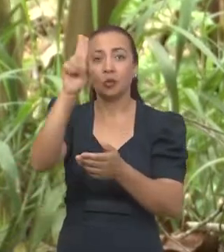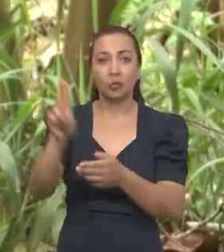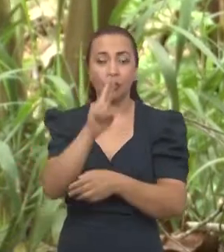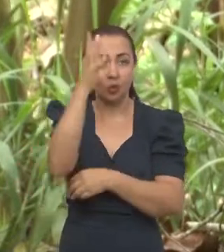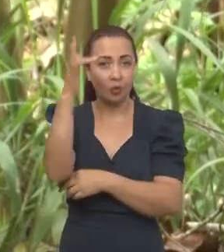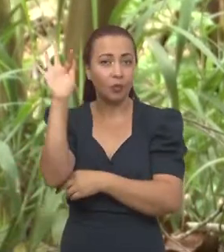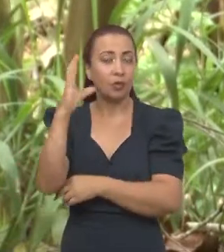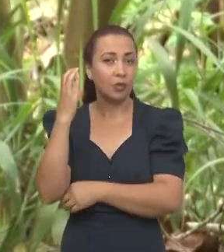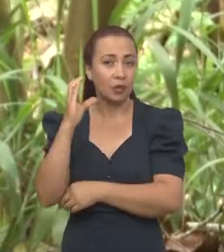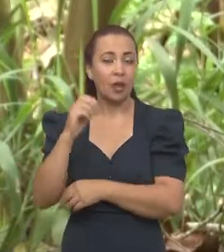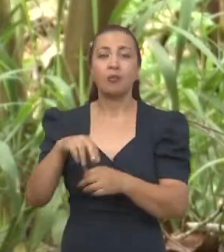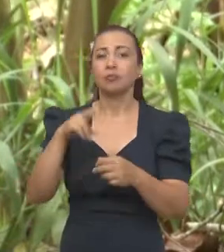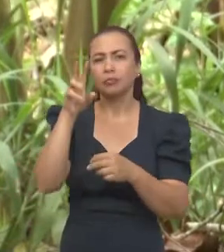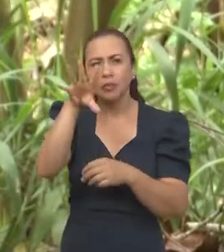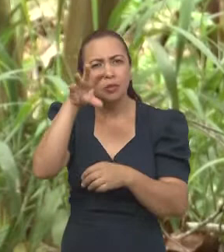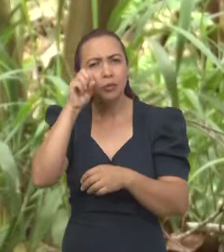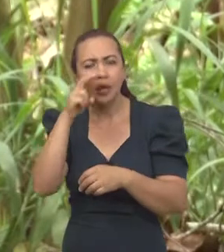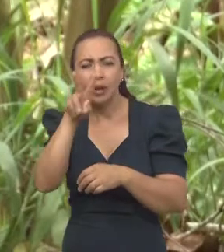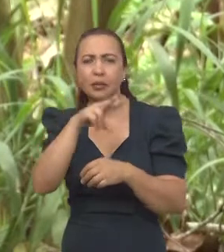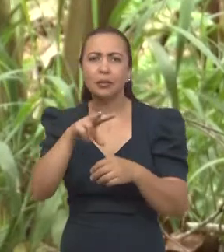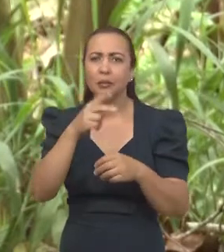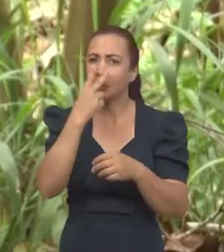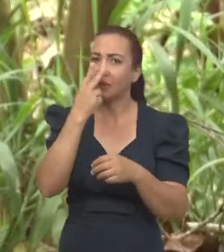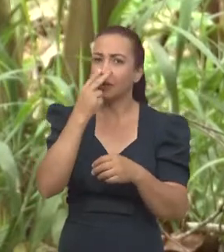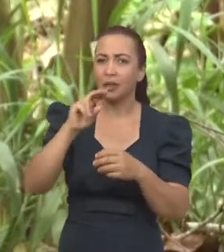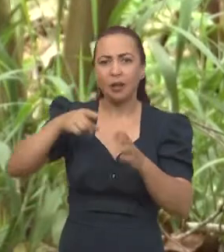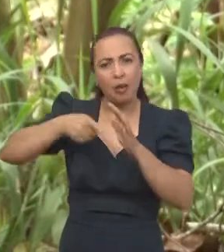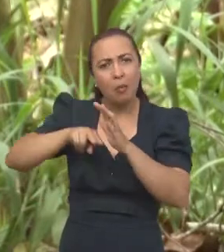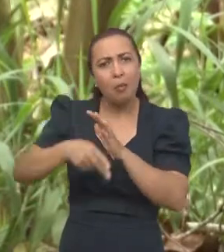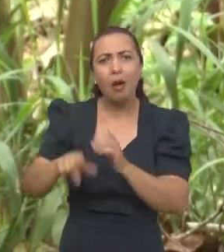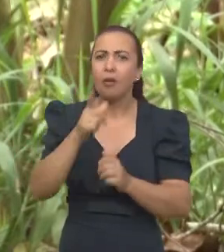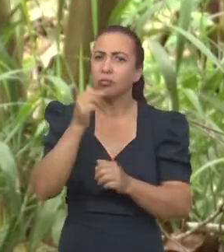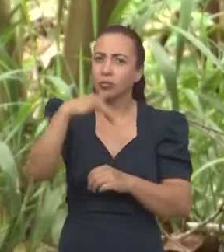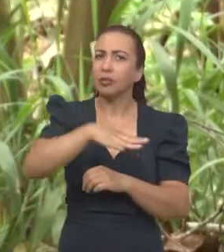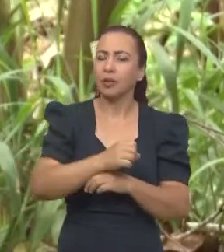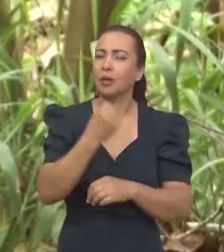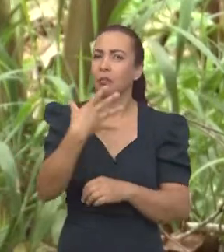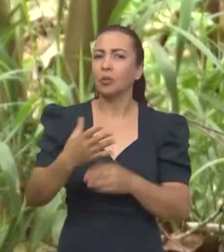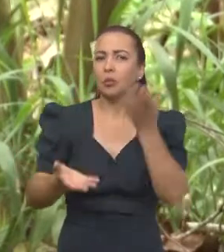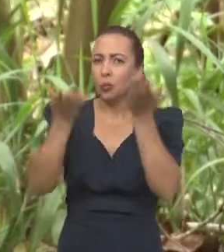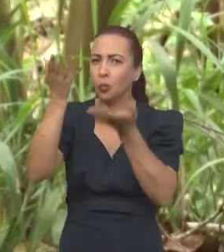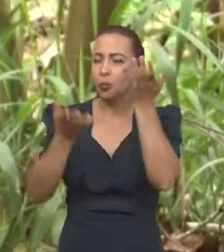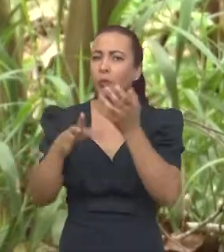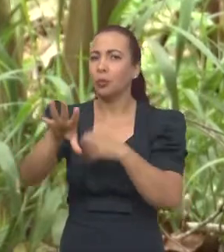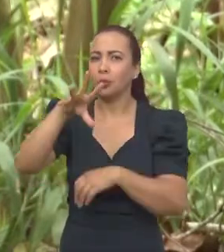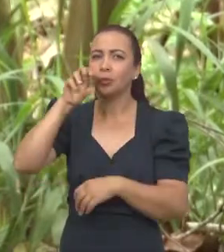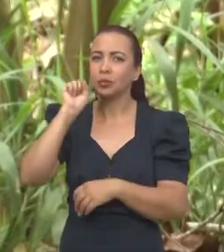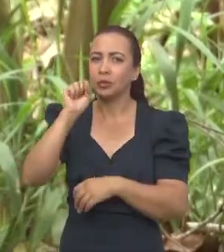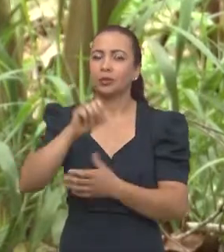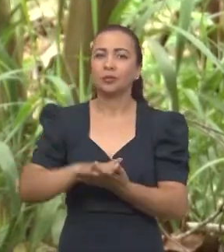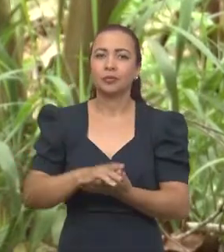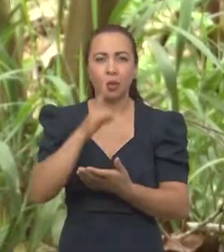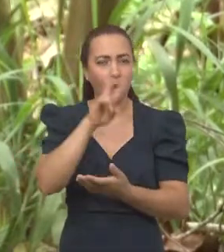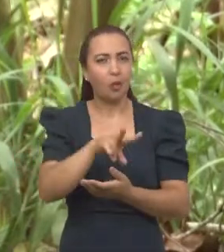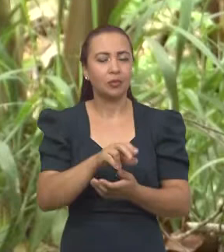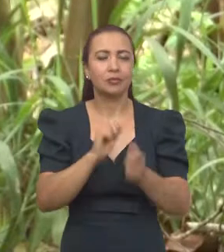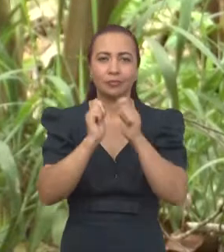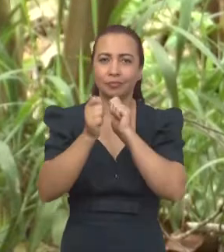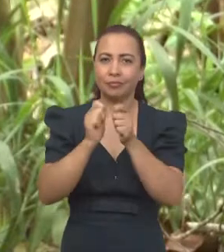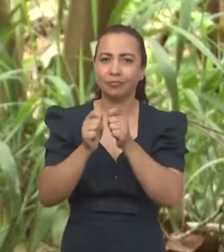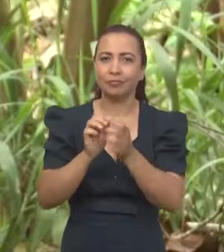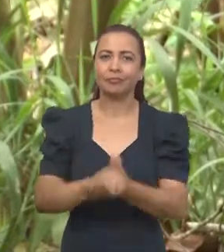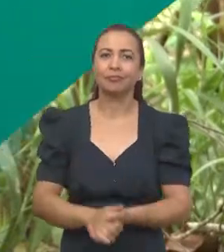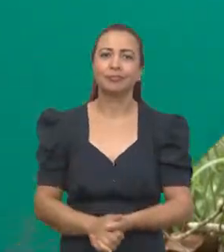Federal do Ceará, foi inspirado em máscaras de mergulho e promete eficiência e economia no uso de oxigênio. Confira na